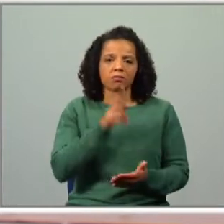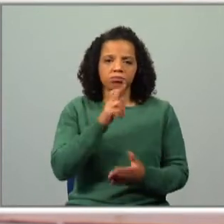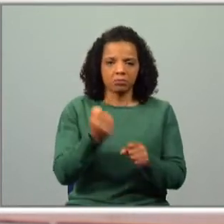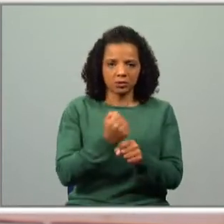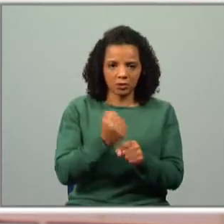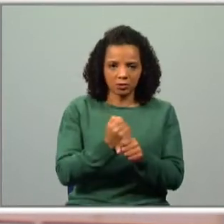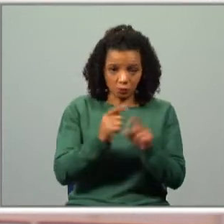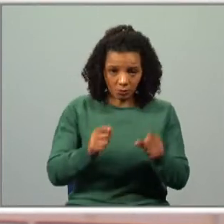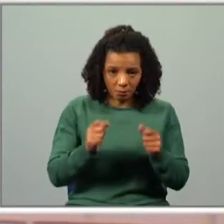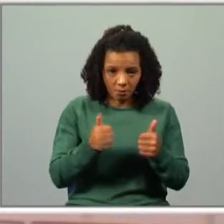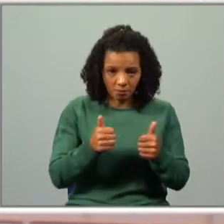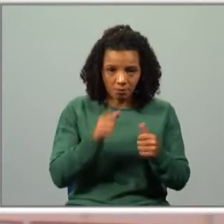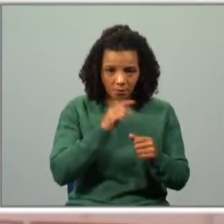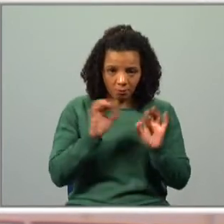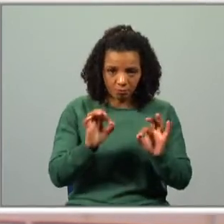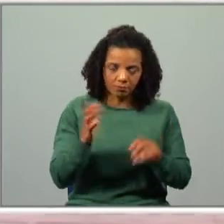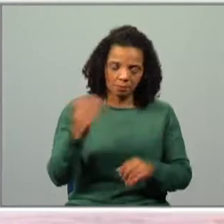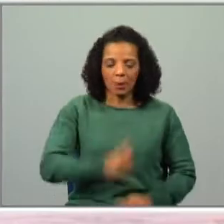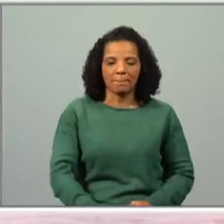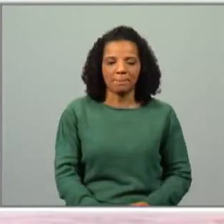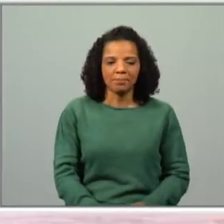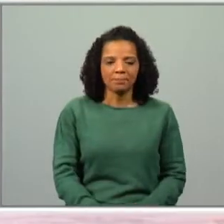começar. Pode ser? Apostas? Vou lá!